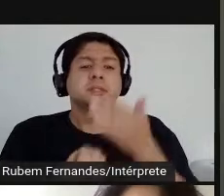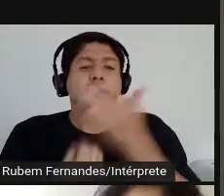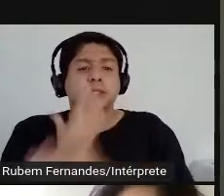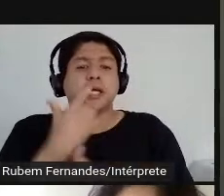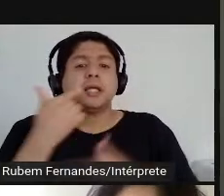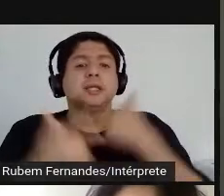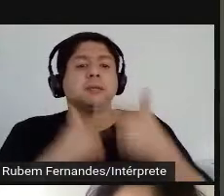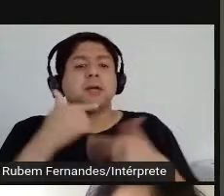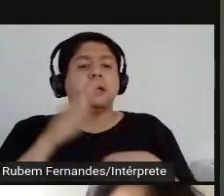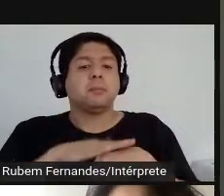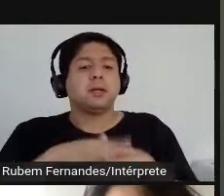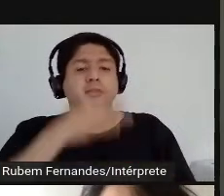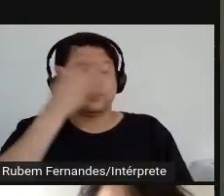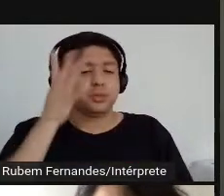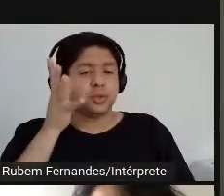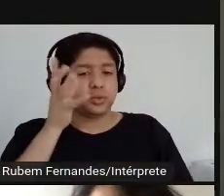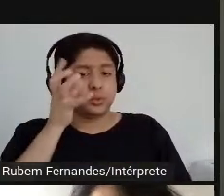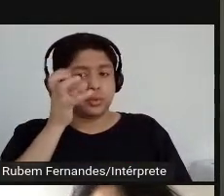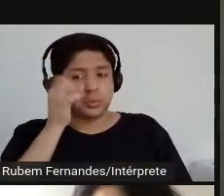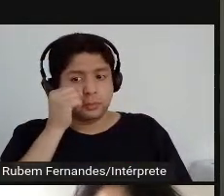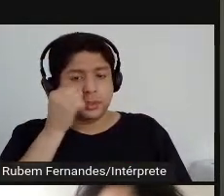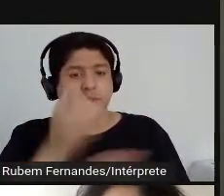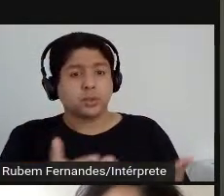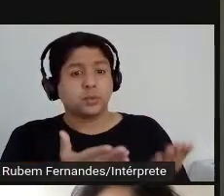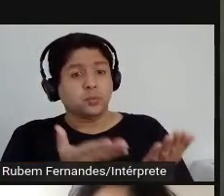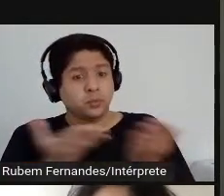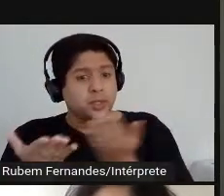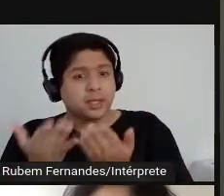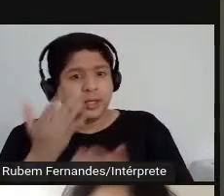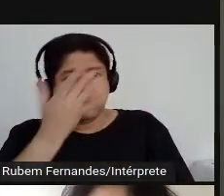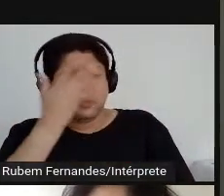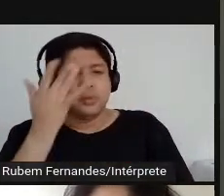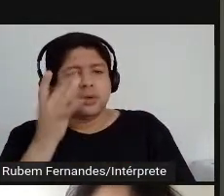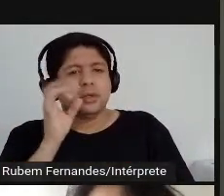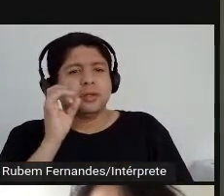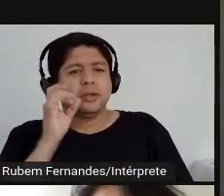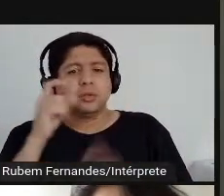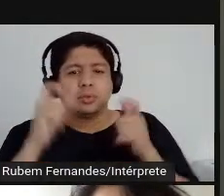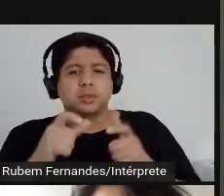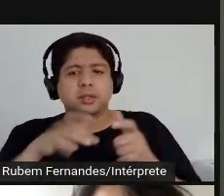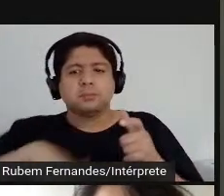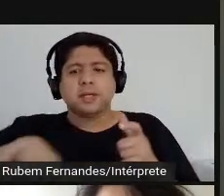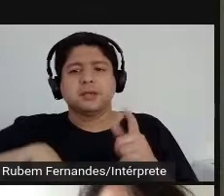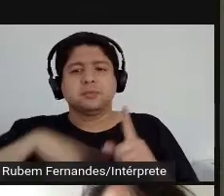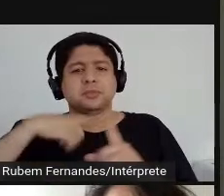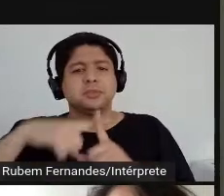pudessem dormir, assim... Convidar as pessoas a estar num espaço expositivo e dormir.